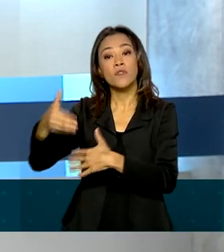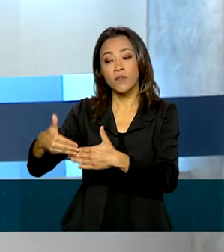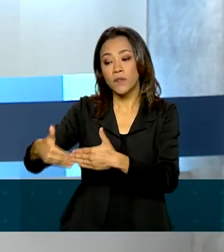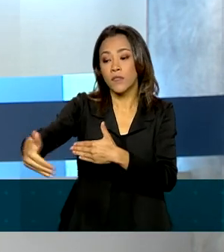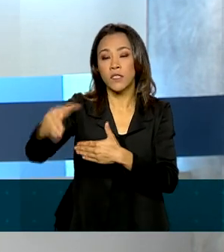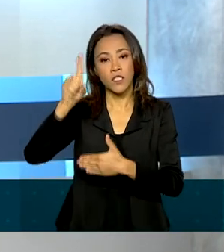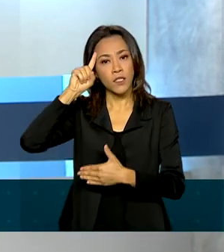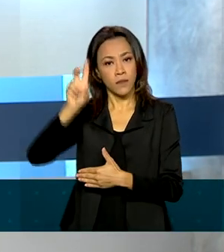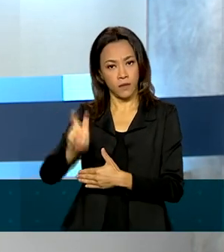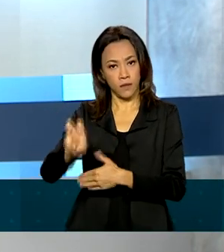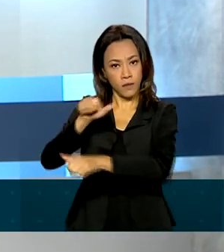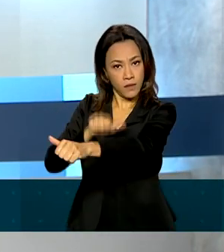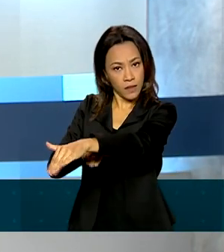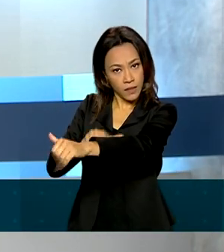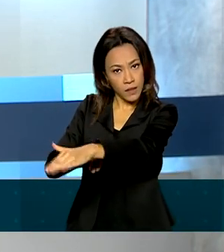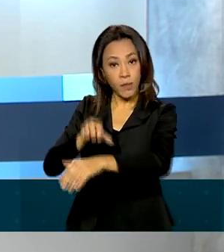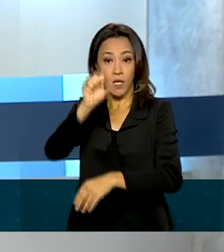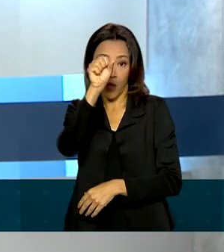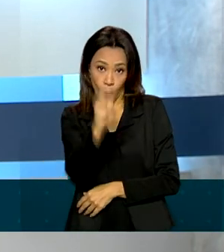o dia 5 de setembro em oito capitais brasileiras.